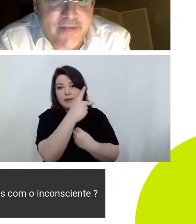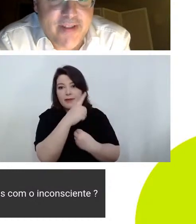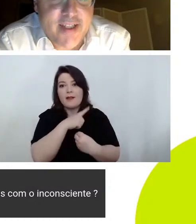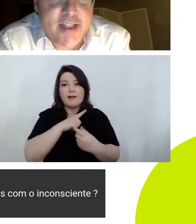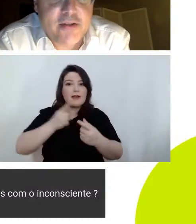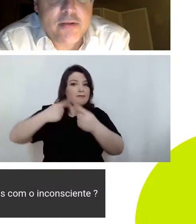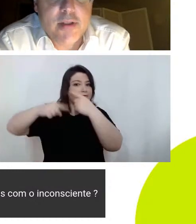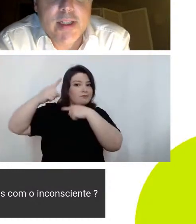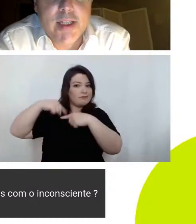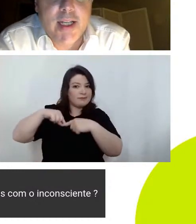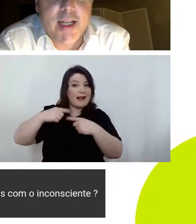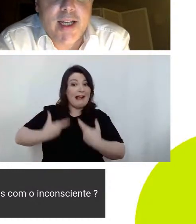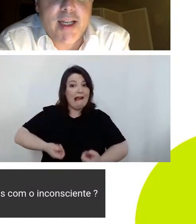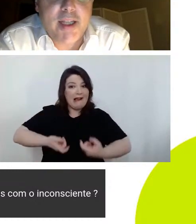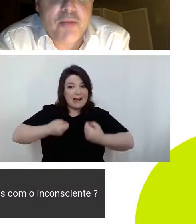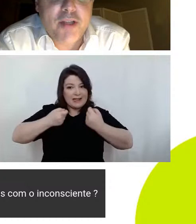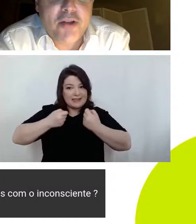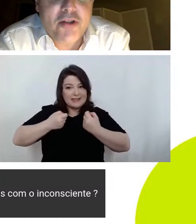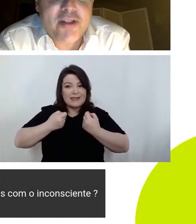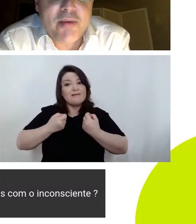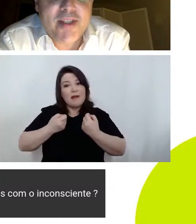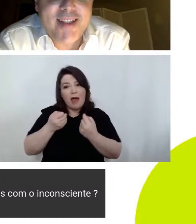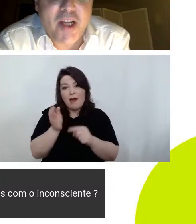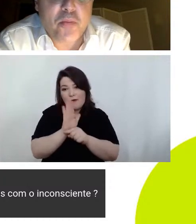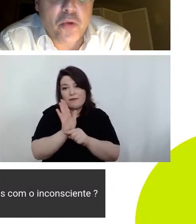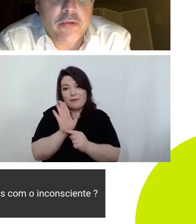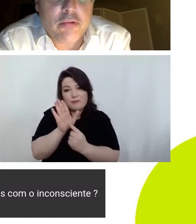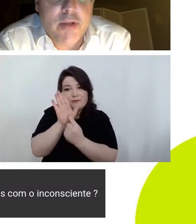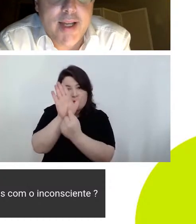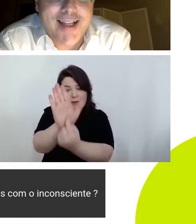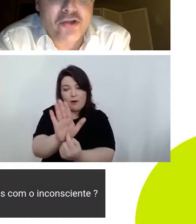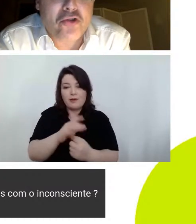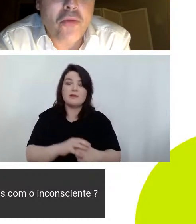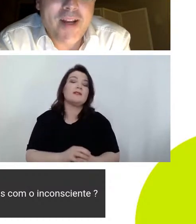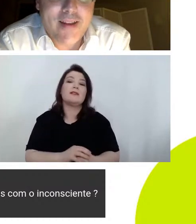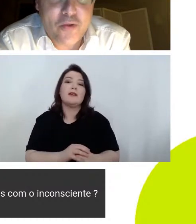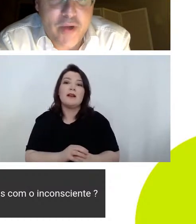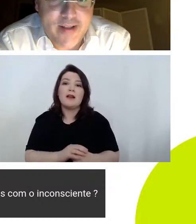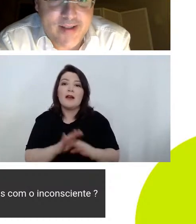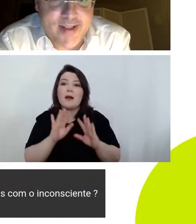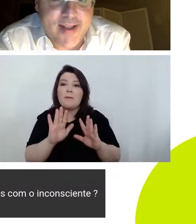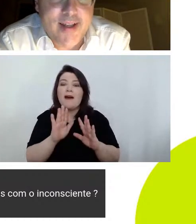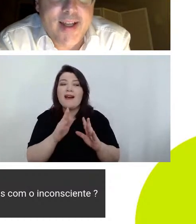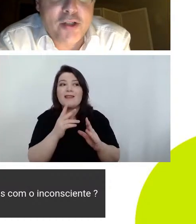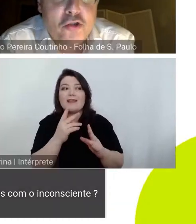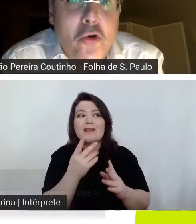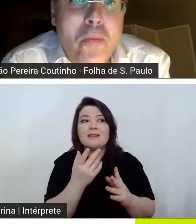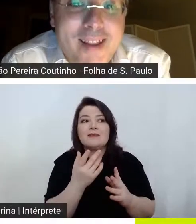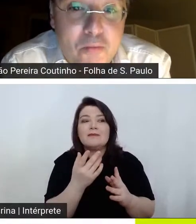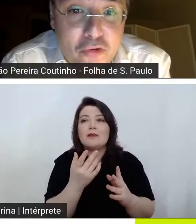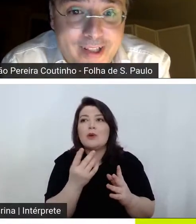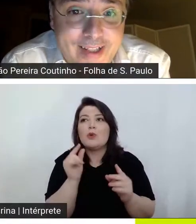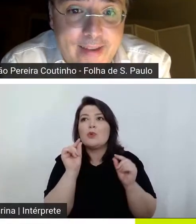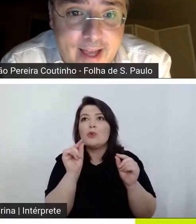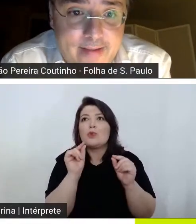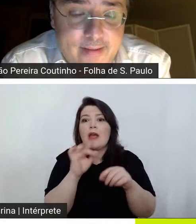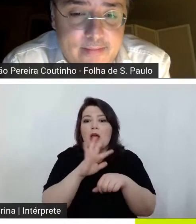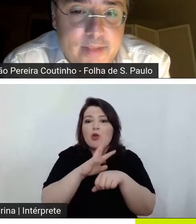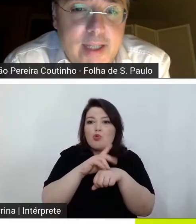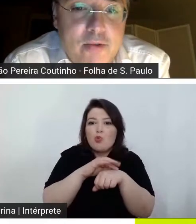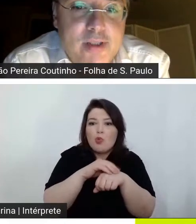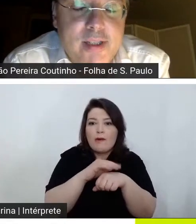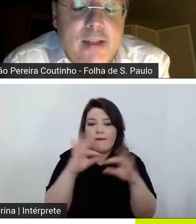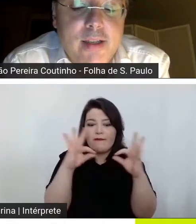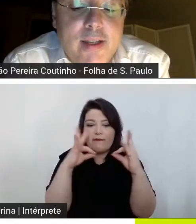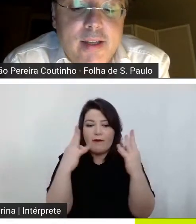a fazer isso e portanto nós não sabemos até que ponto a sombra da doença a sombra da mortalidade